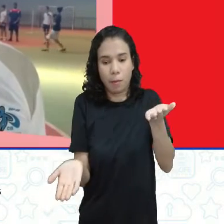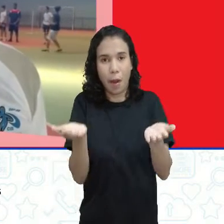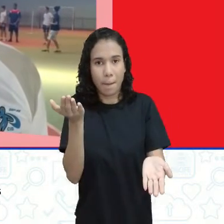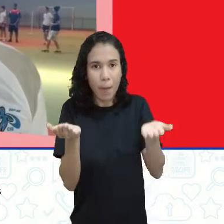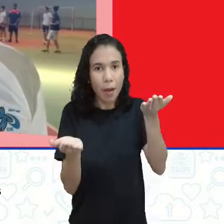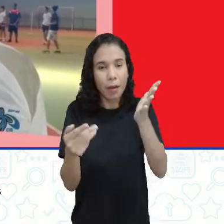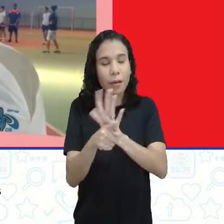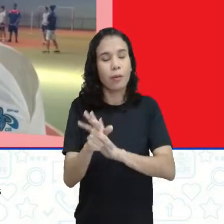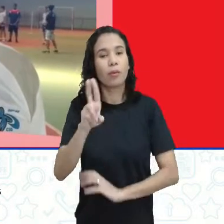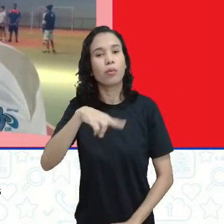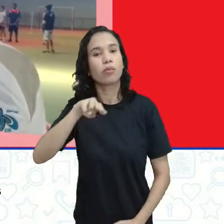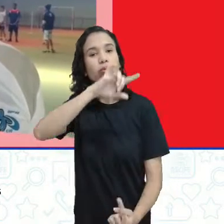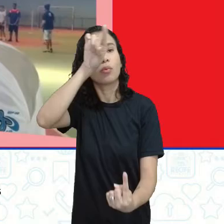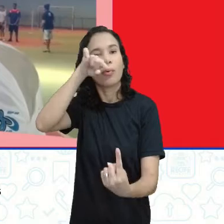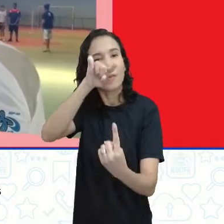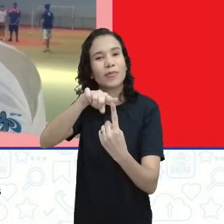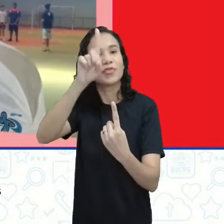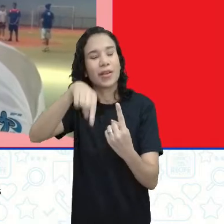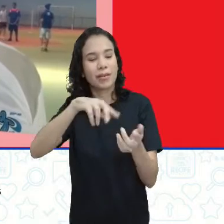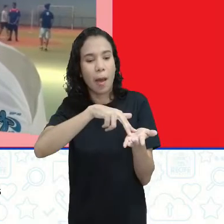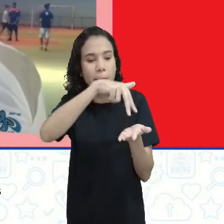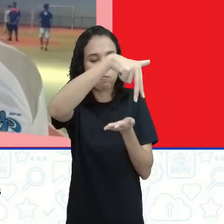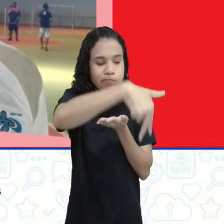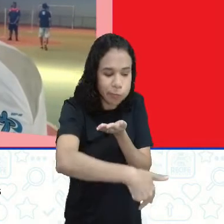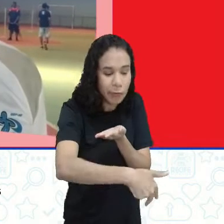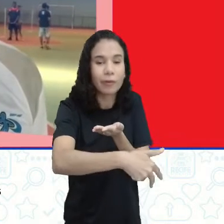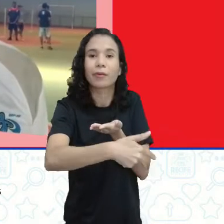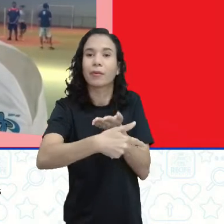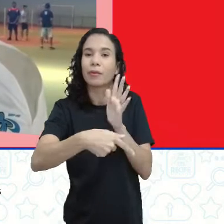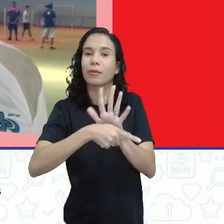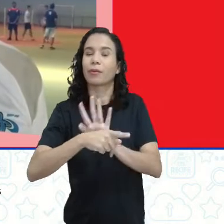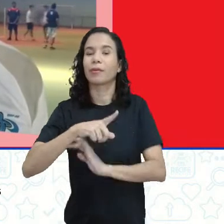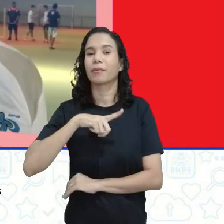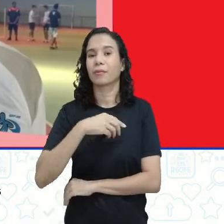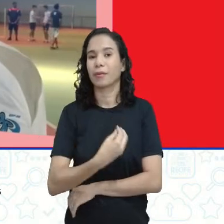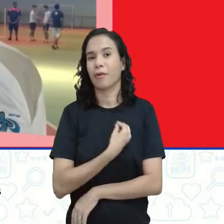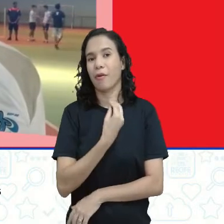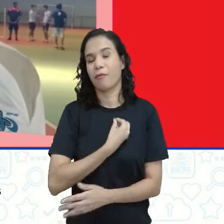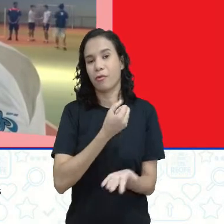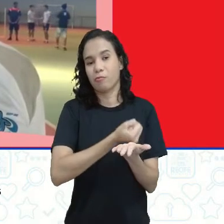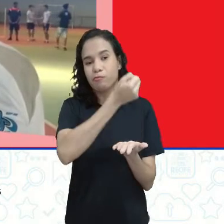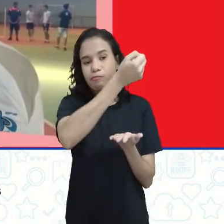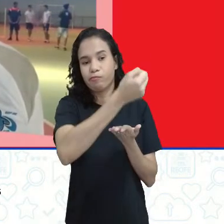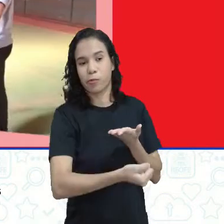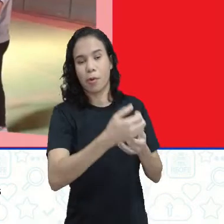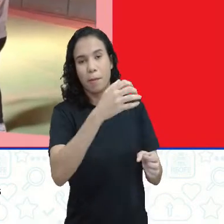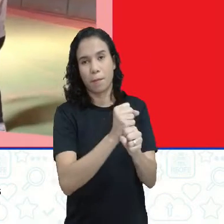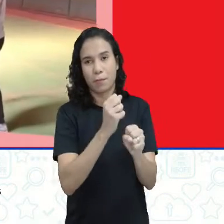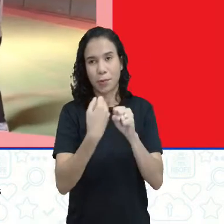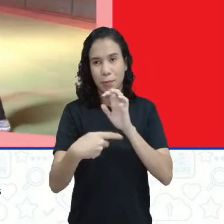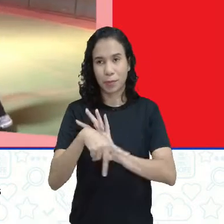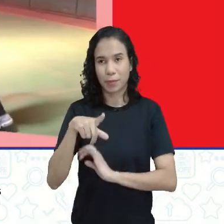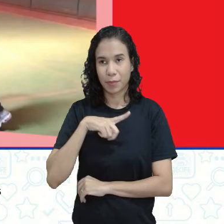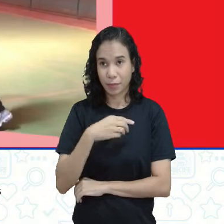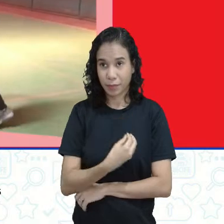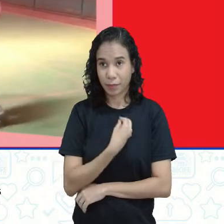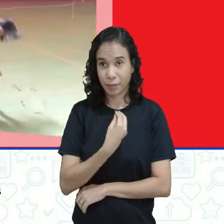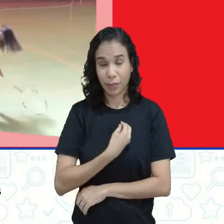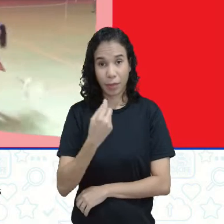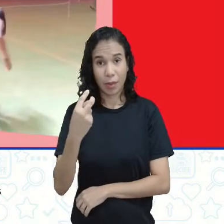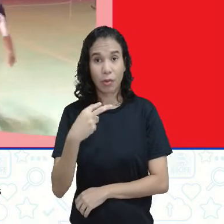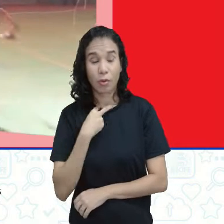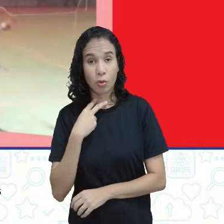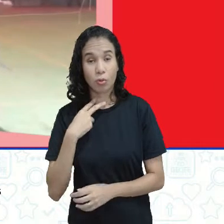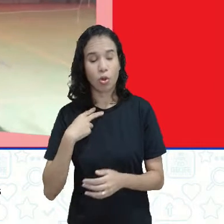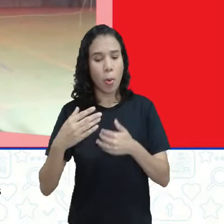e o objetivo é, caiu dentro da linha, da demarcação da quadra, é ponto para o adversário. O saque não pode ser